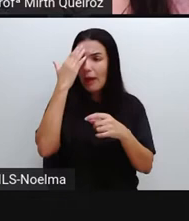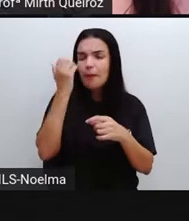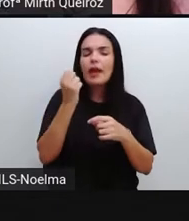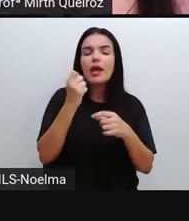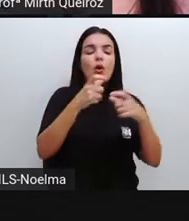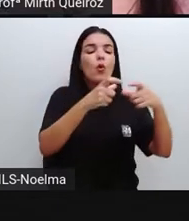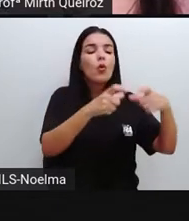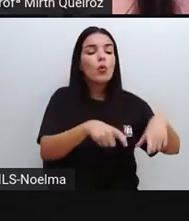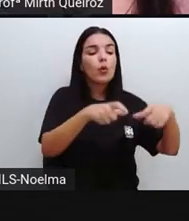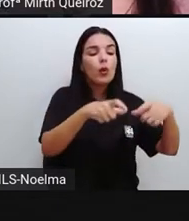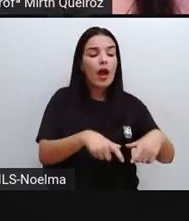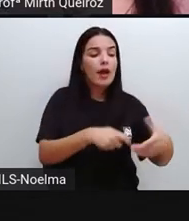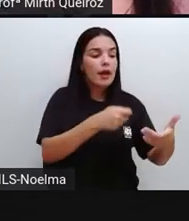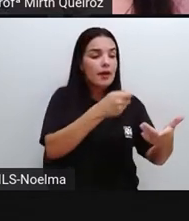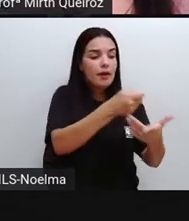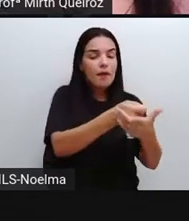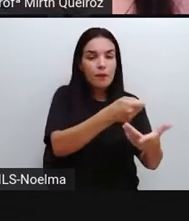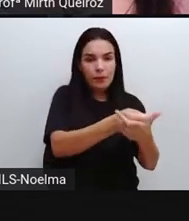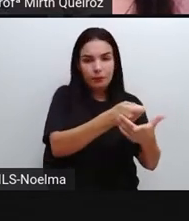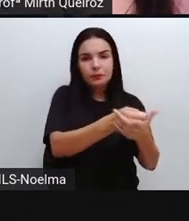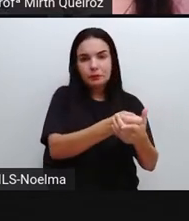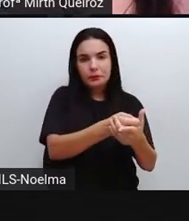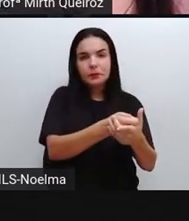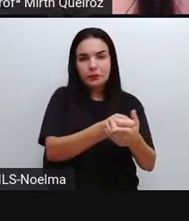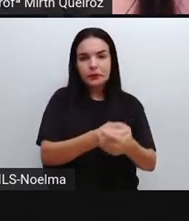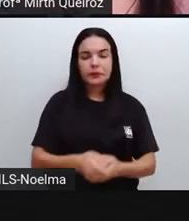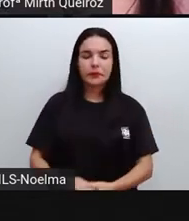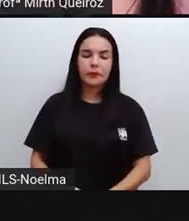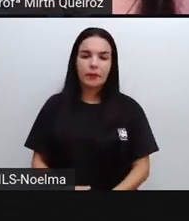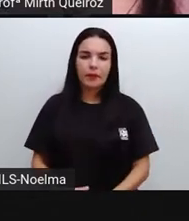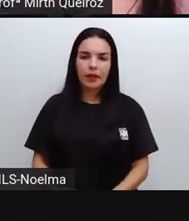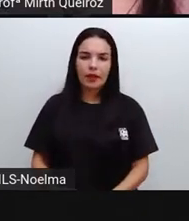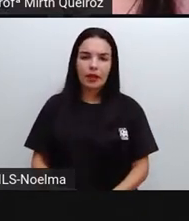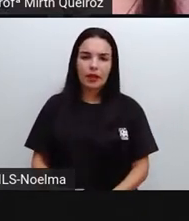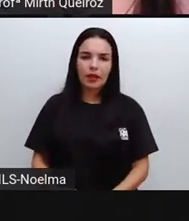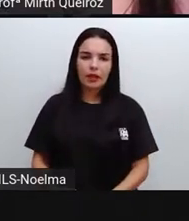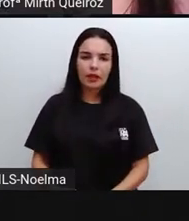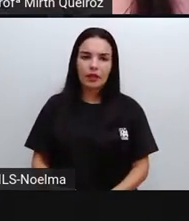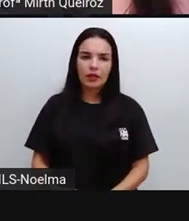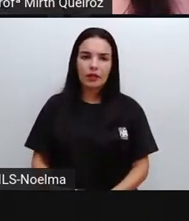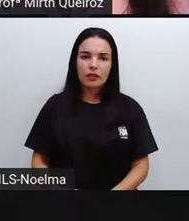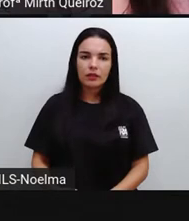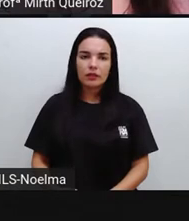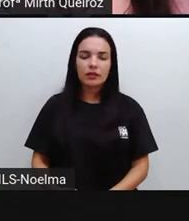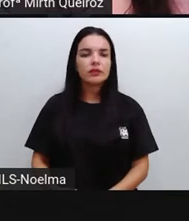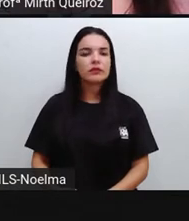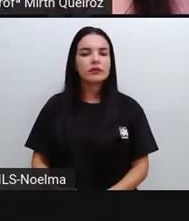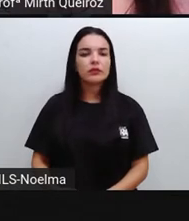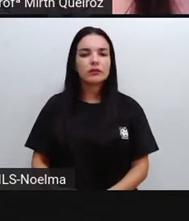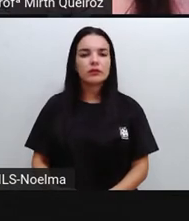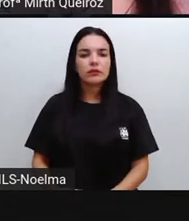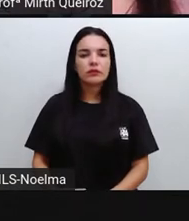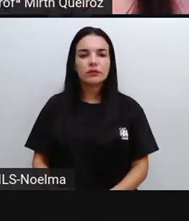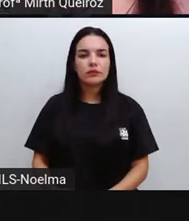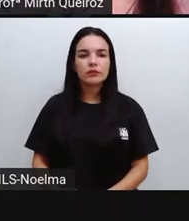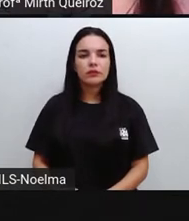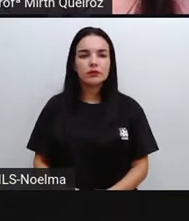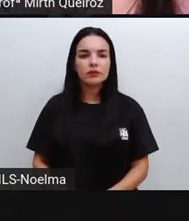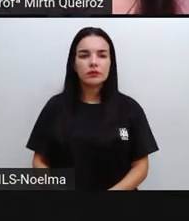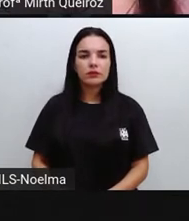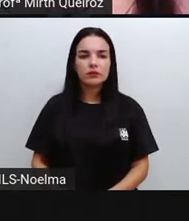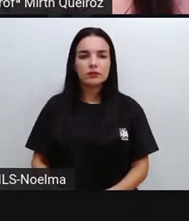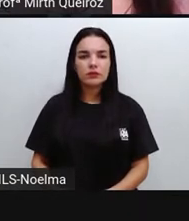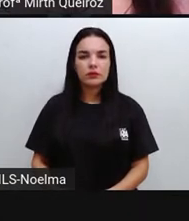ir até um estabelecimento bancário para poder fazer o pagamento do seu boleto, né? da água,